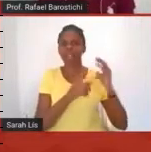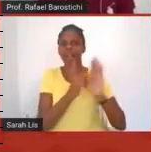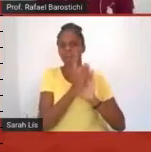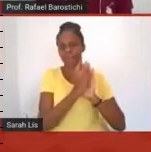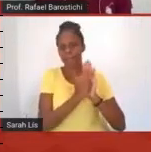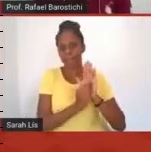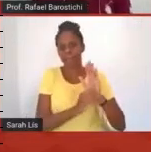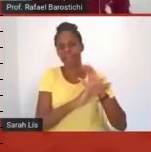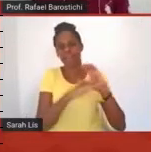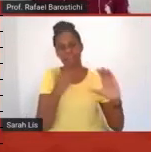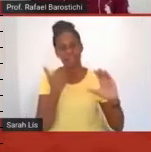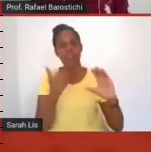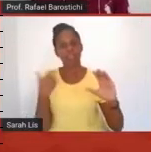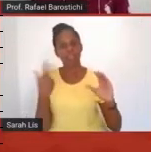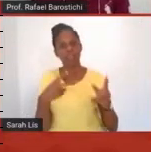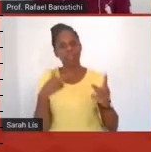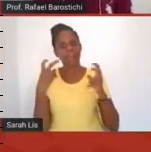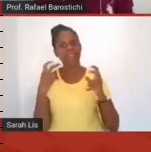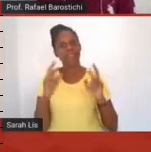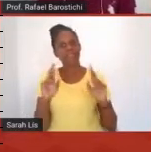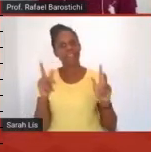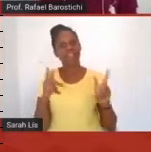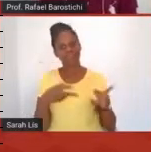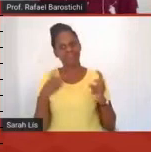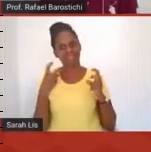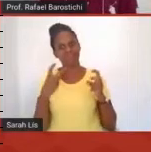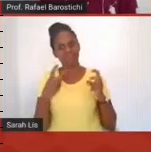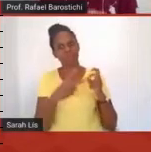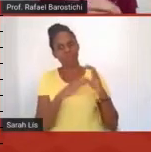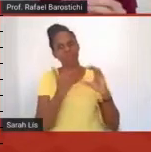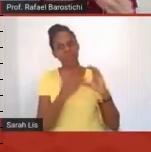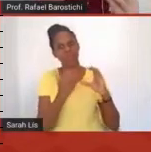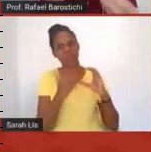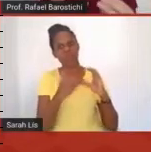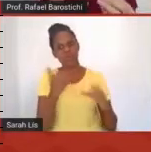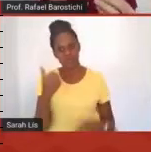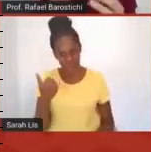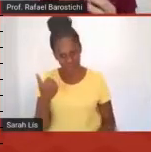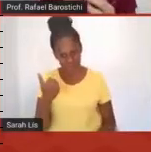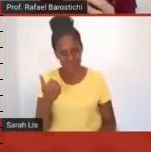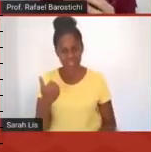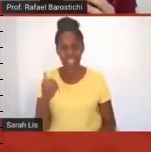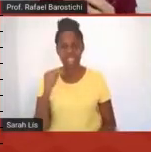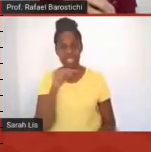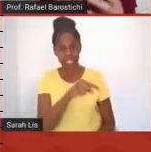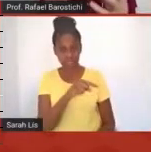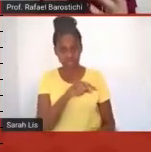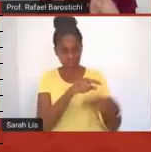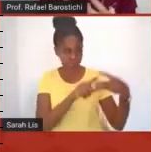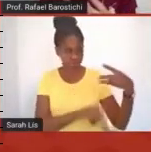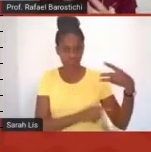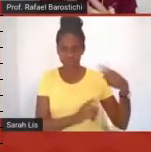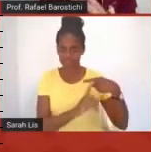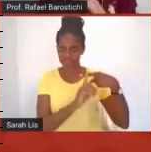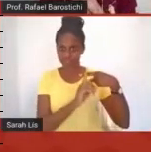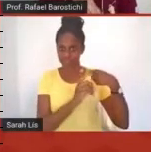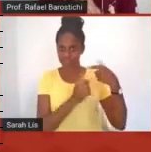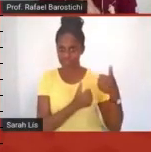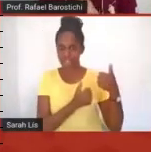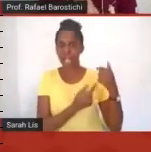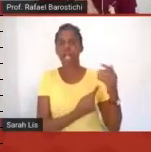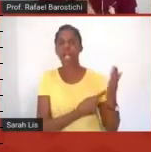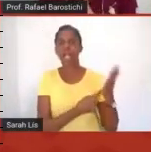formulários. e isso fez com que a gente criasse, né, uma proximidade